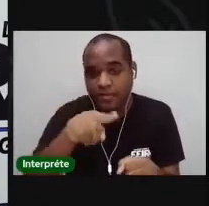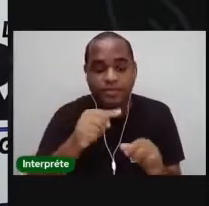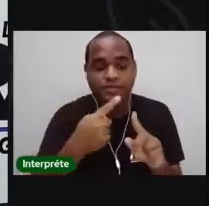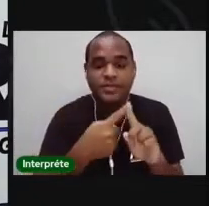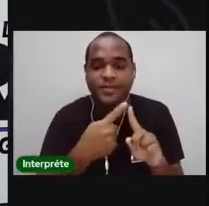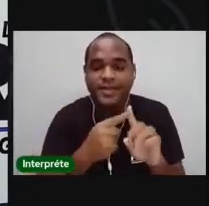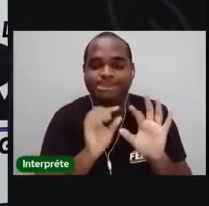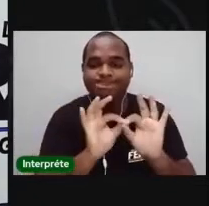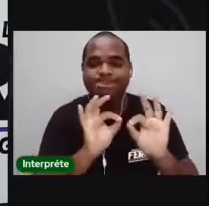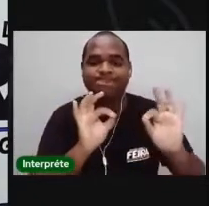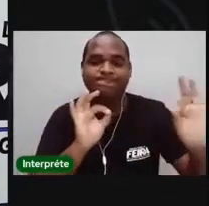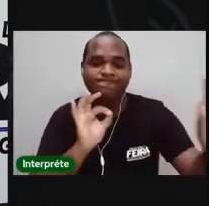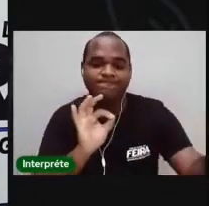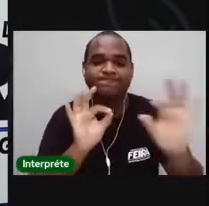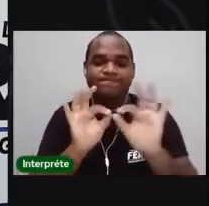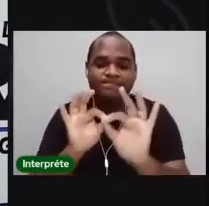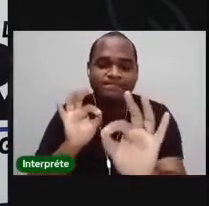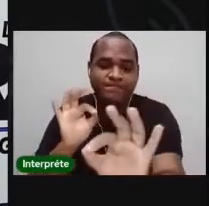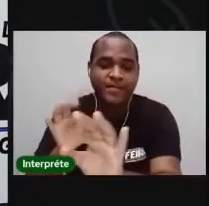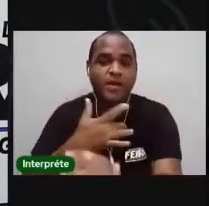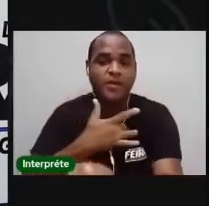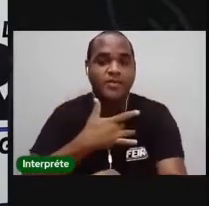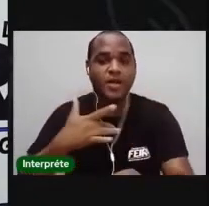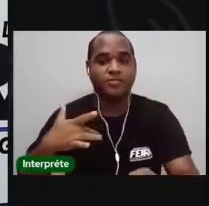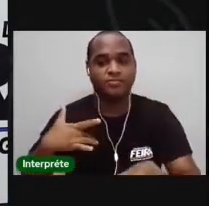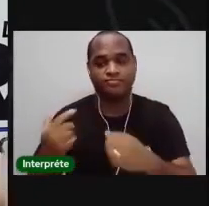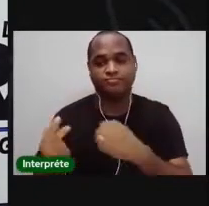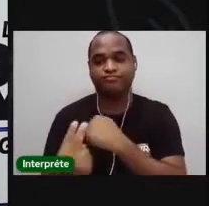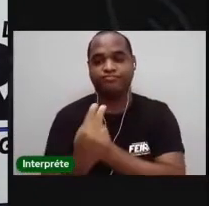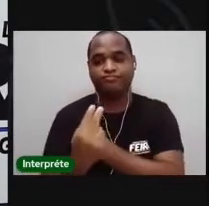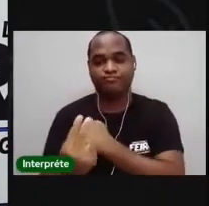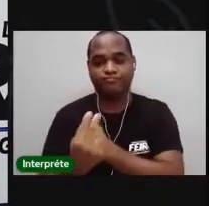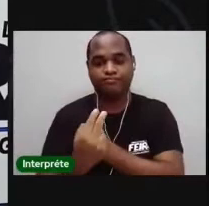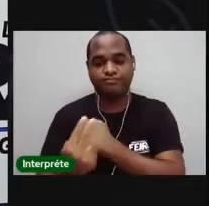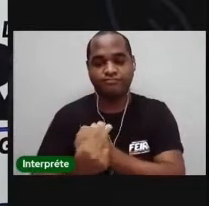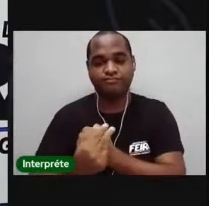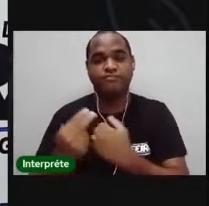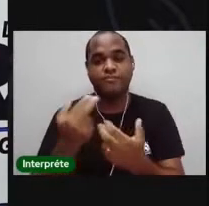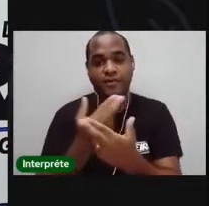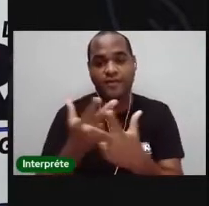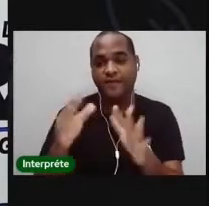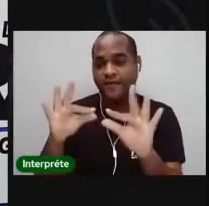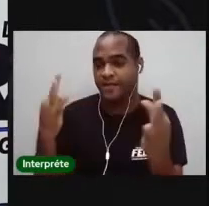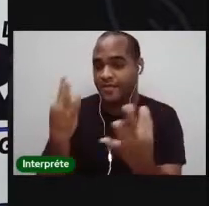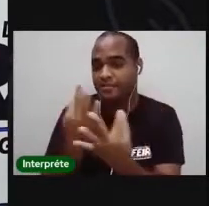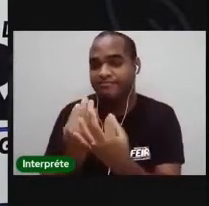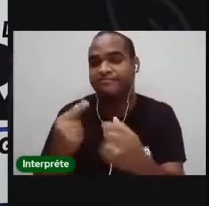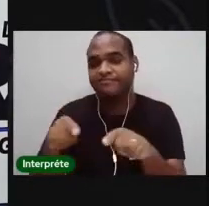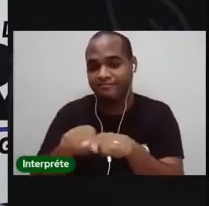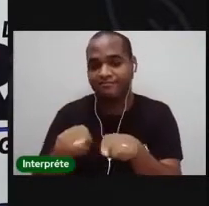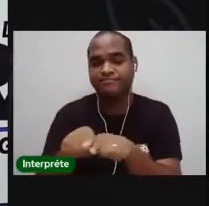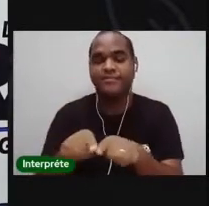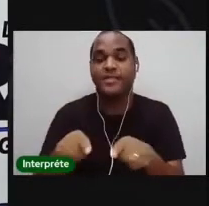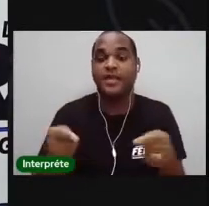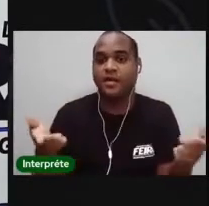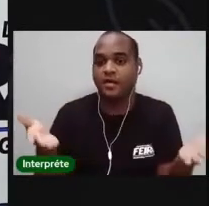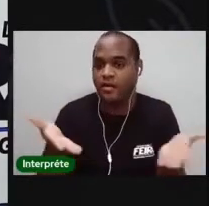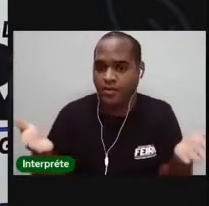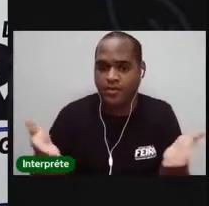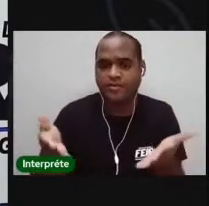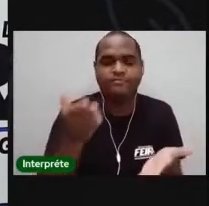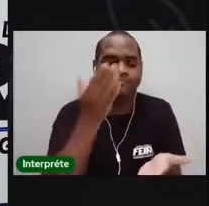distante, né, para preservar a nossa saúde, preservar a saúde dos nossos familiares. Esse momento é muito